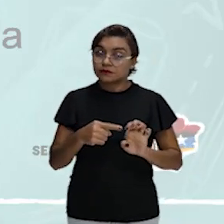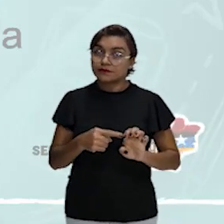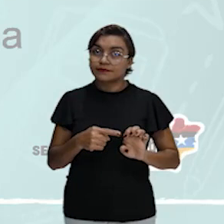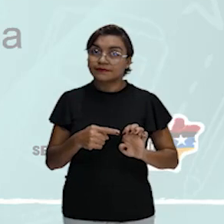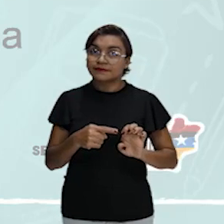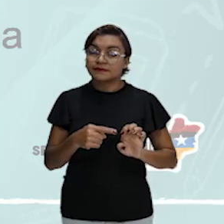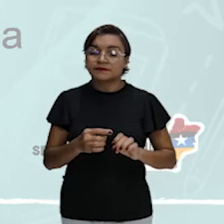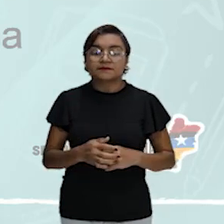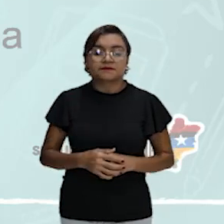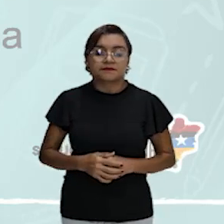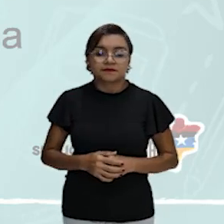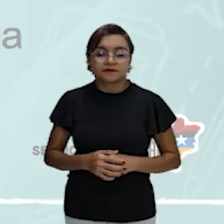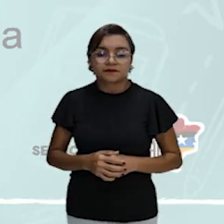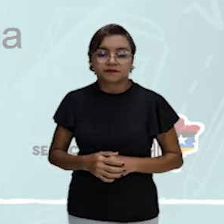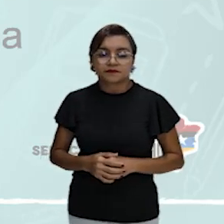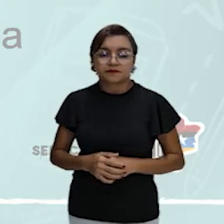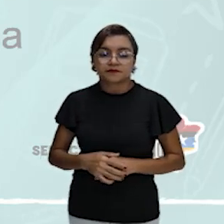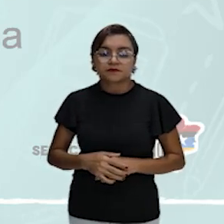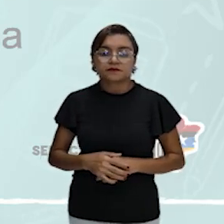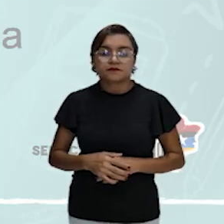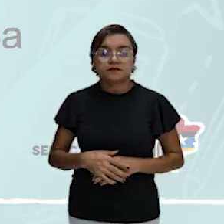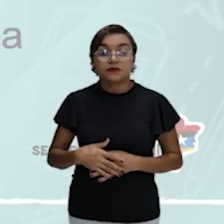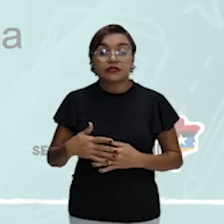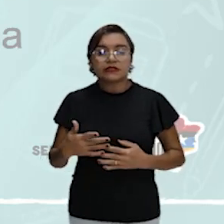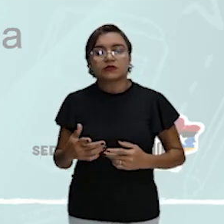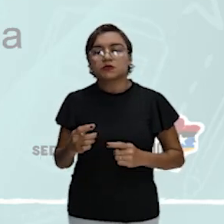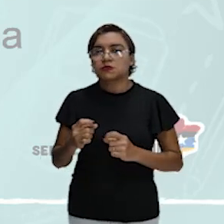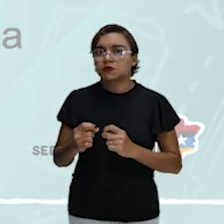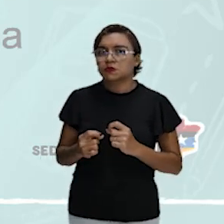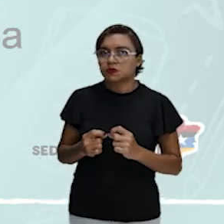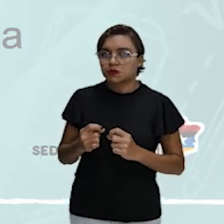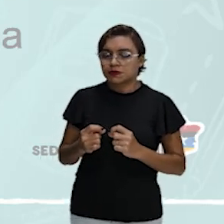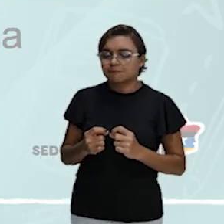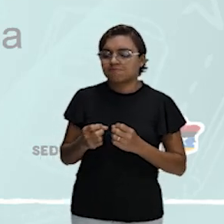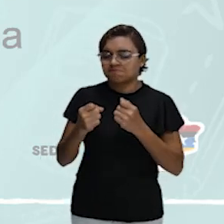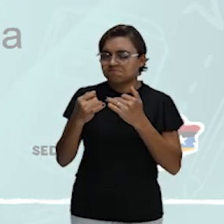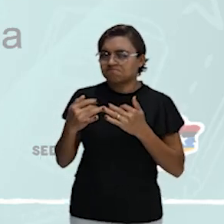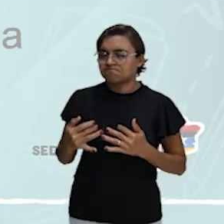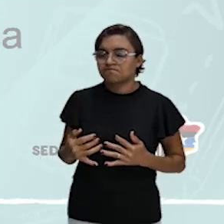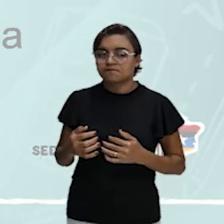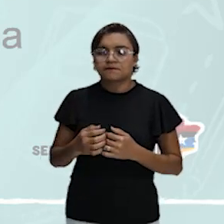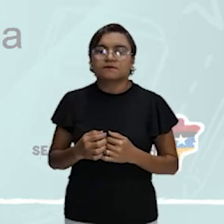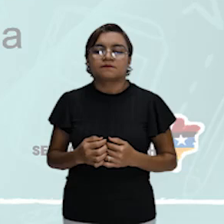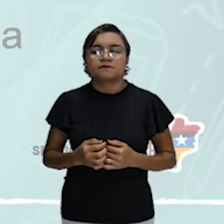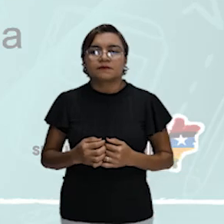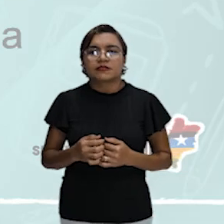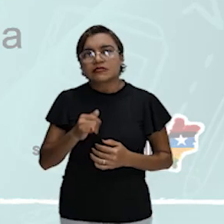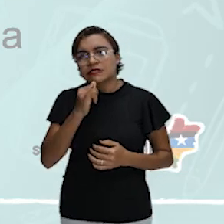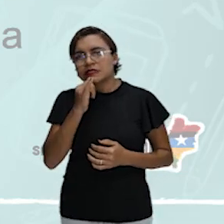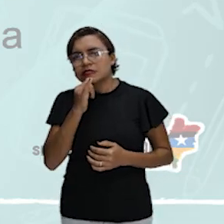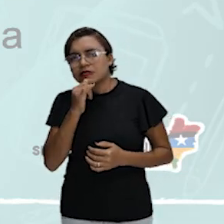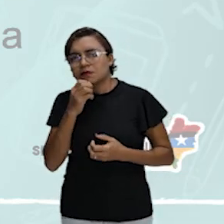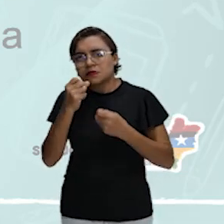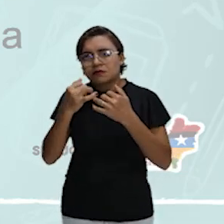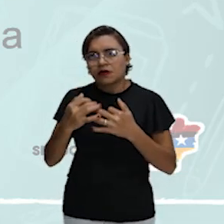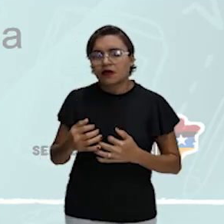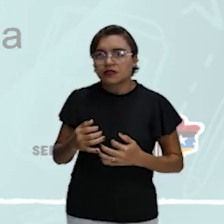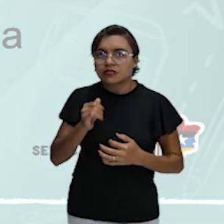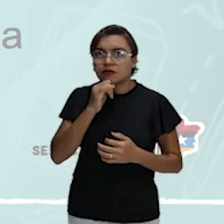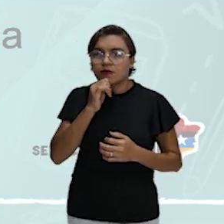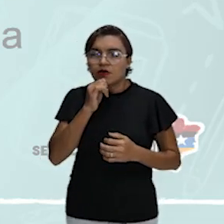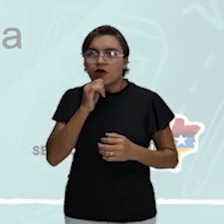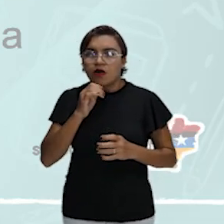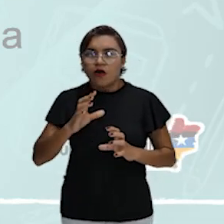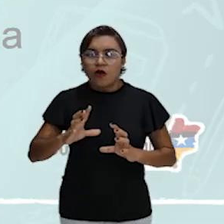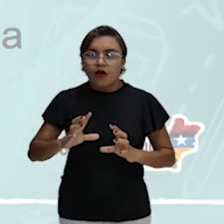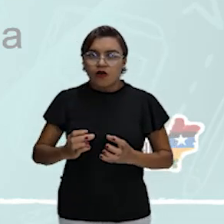letra E, smog. Gente, ele está se referindo. Você está falando de fumaça. Consegue ver a olho